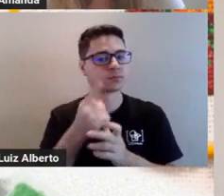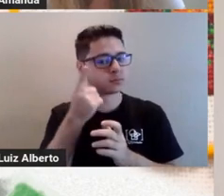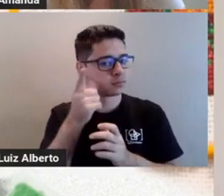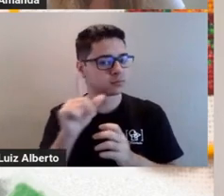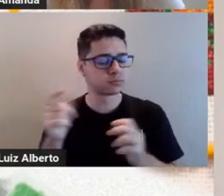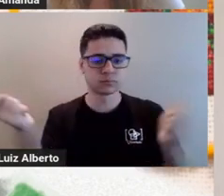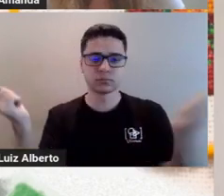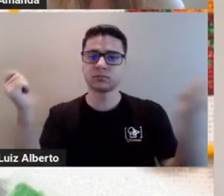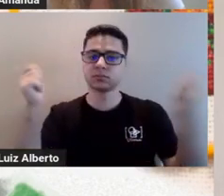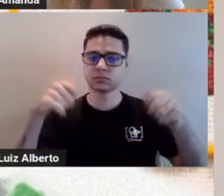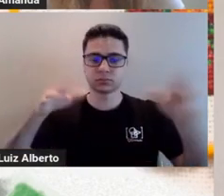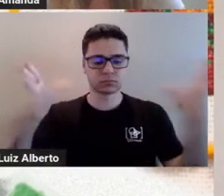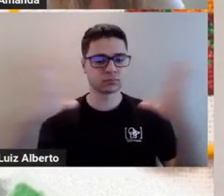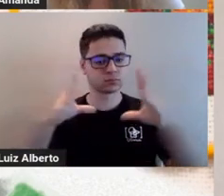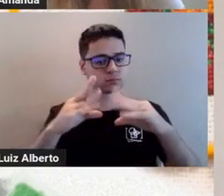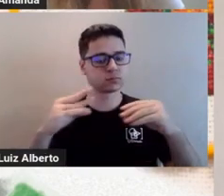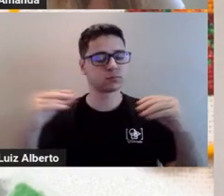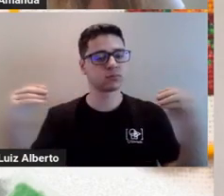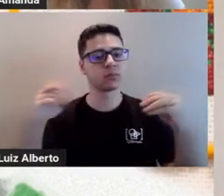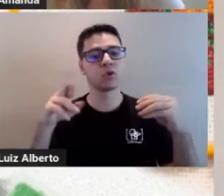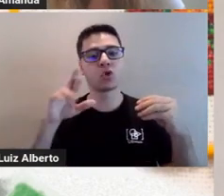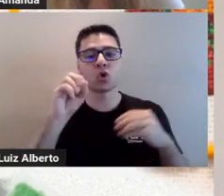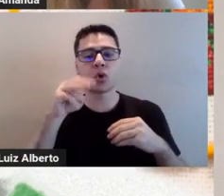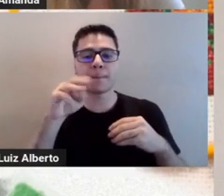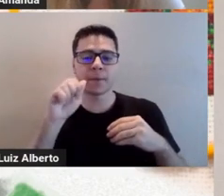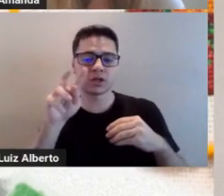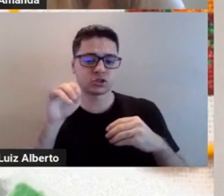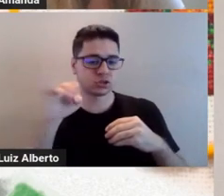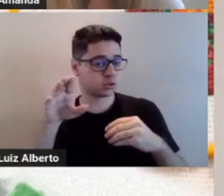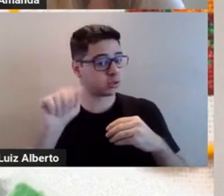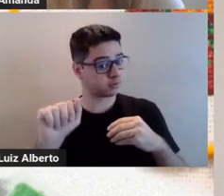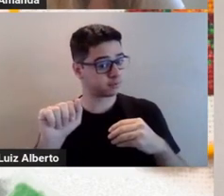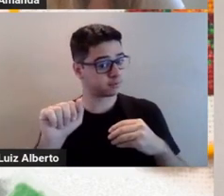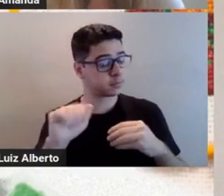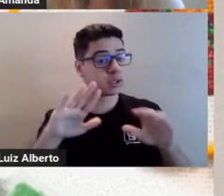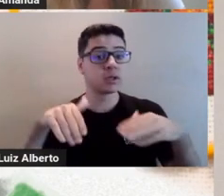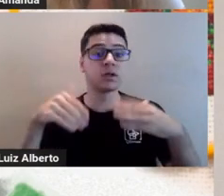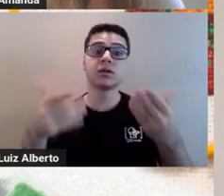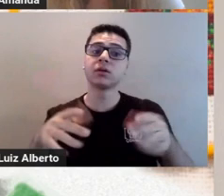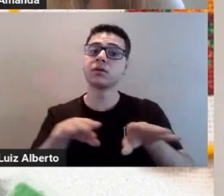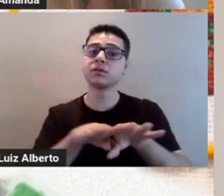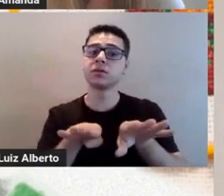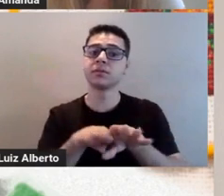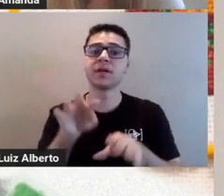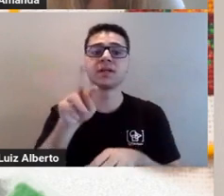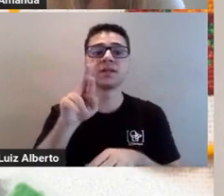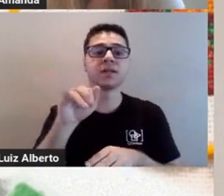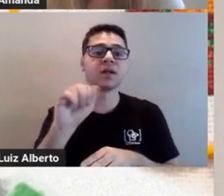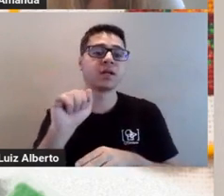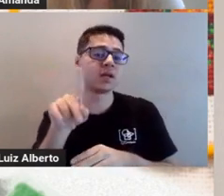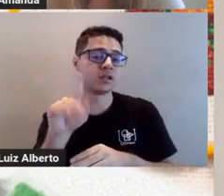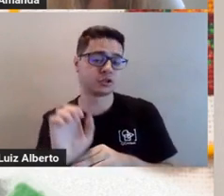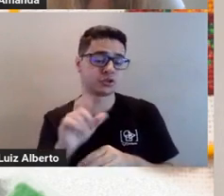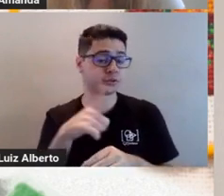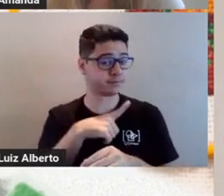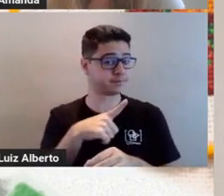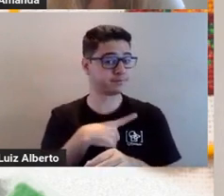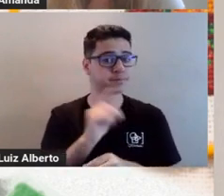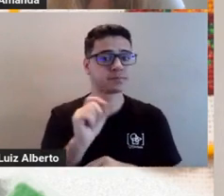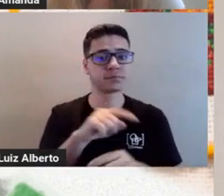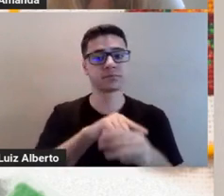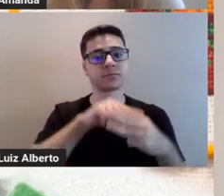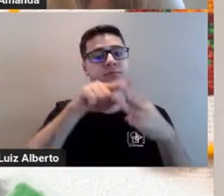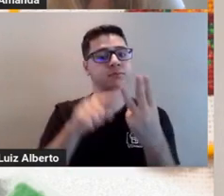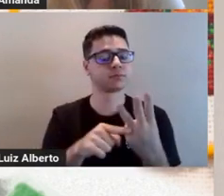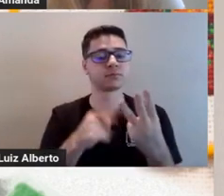harmonia cromática nesse caso. E a gente vai ter também a tríade. A tríade são as três